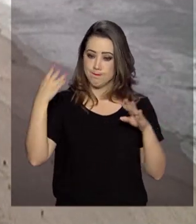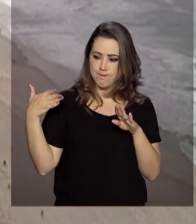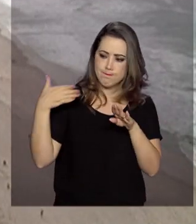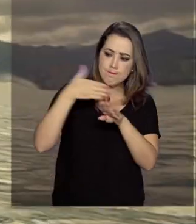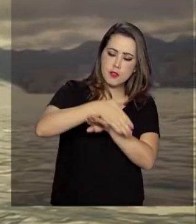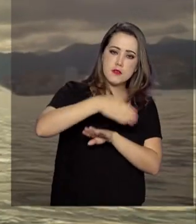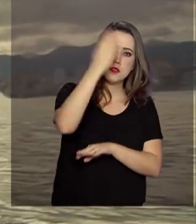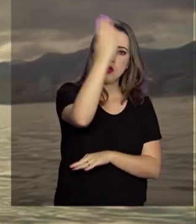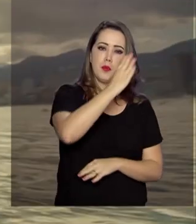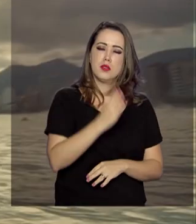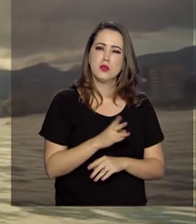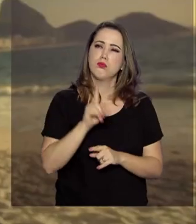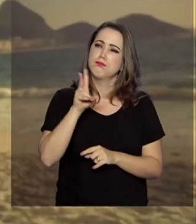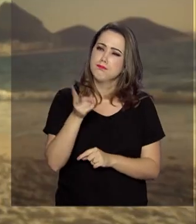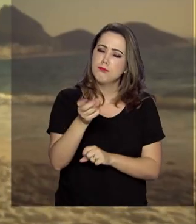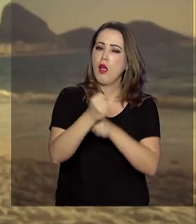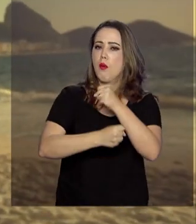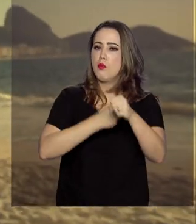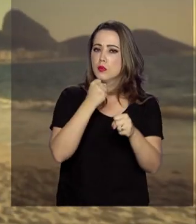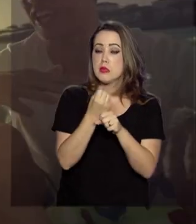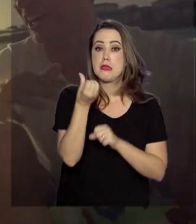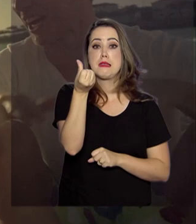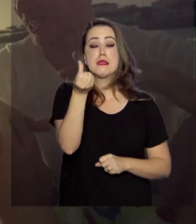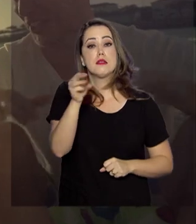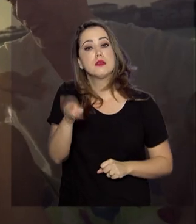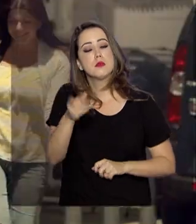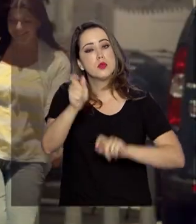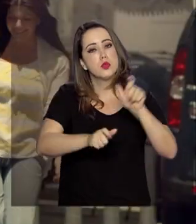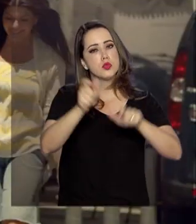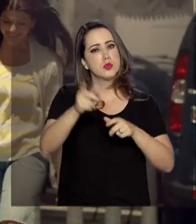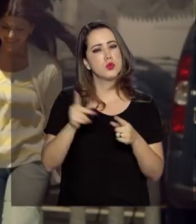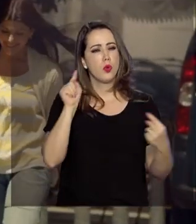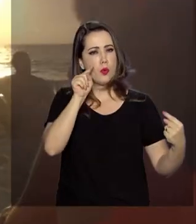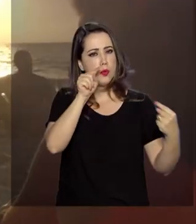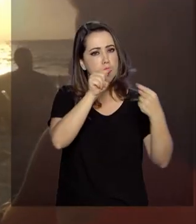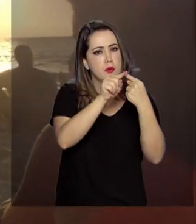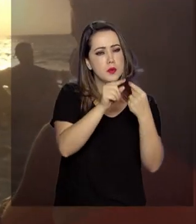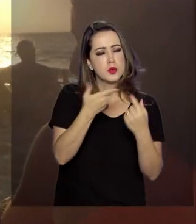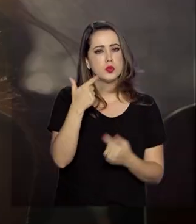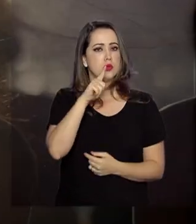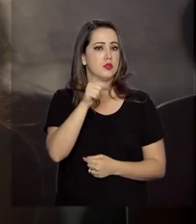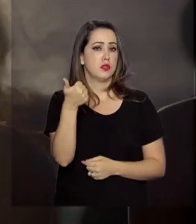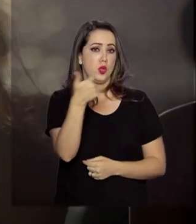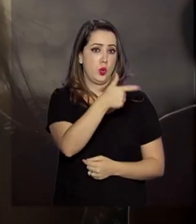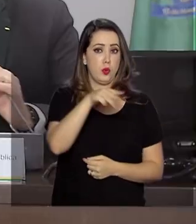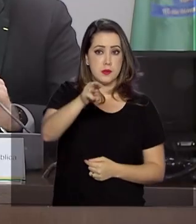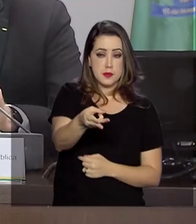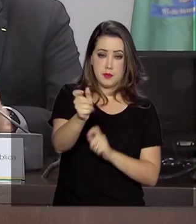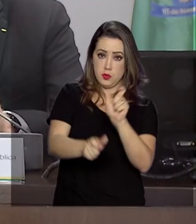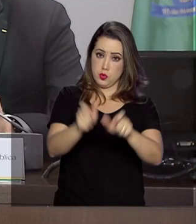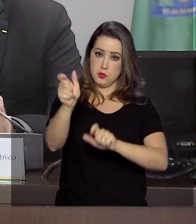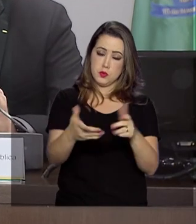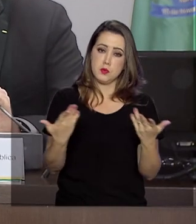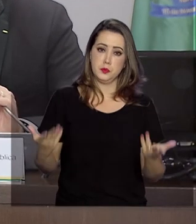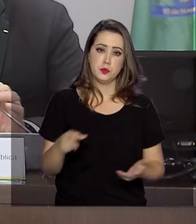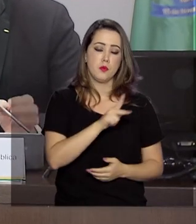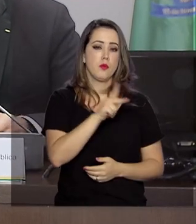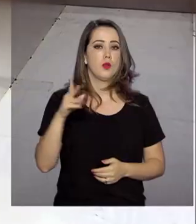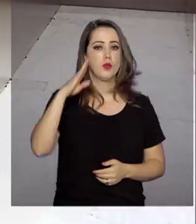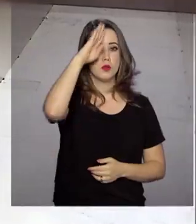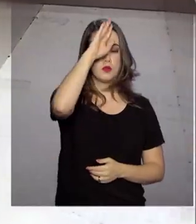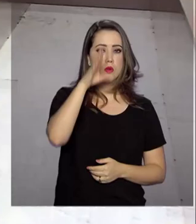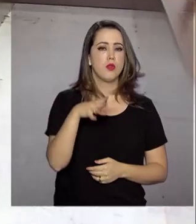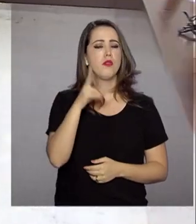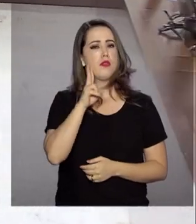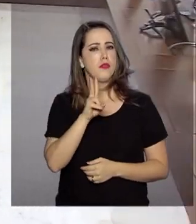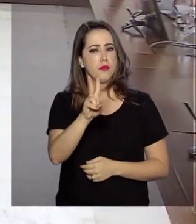vêm ao Brasil. Por ano, são 6 milhões de visitantes. A meta é chegar a 12 milhões. Para isso, o presidente Jair Bolsonaro ouviu